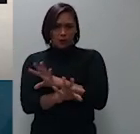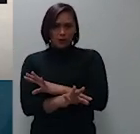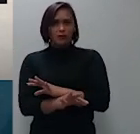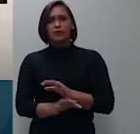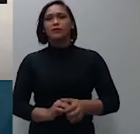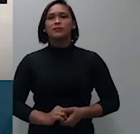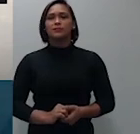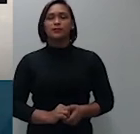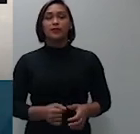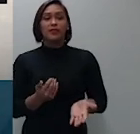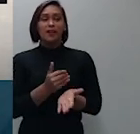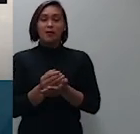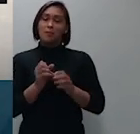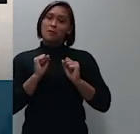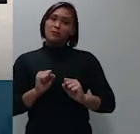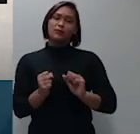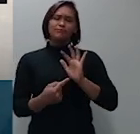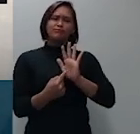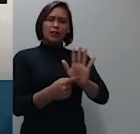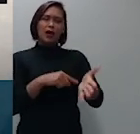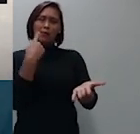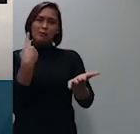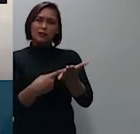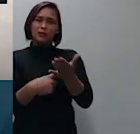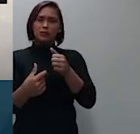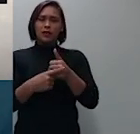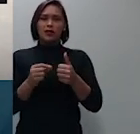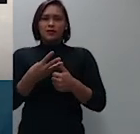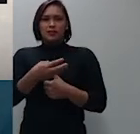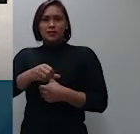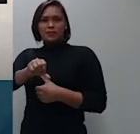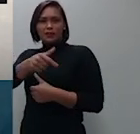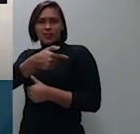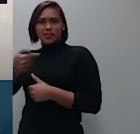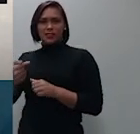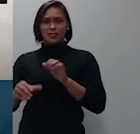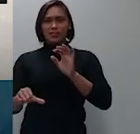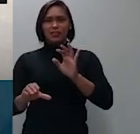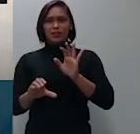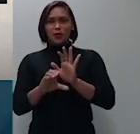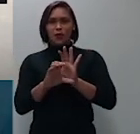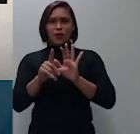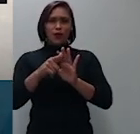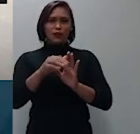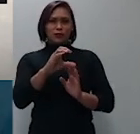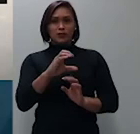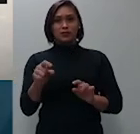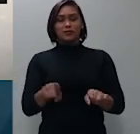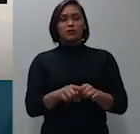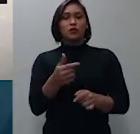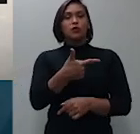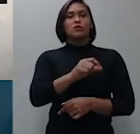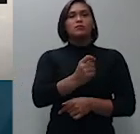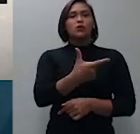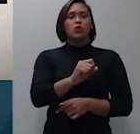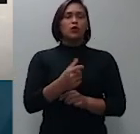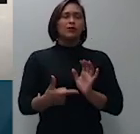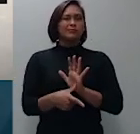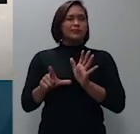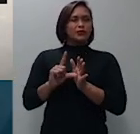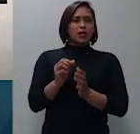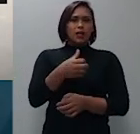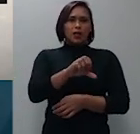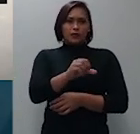poderia trair a aplicação do artigo 397 do Código Civil de 2002, o antigo 960, do